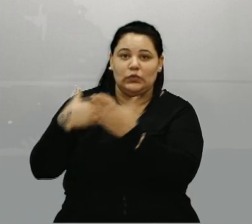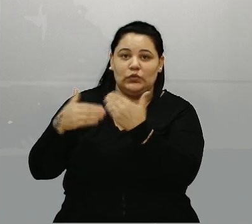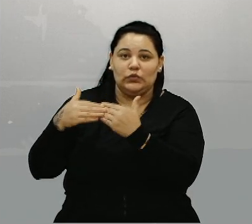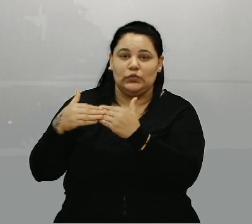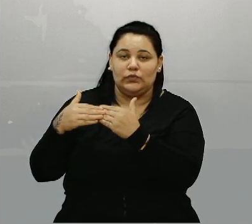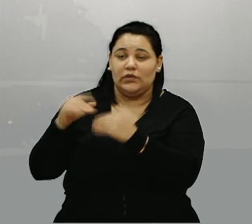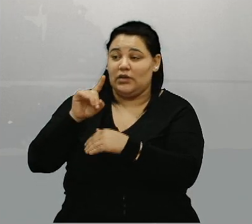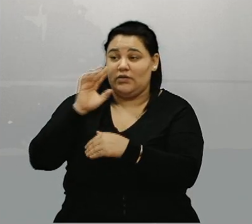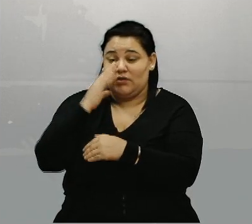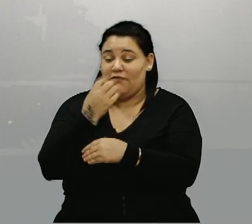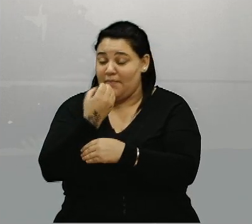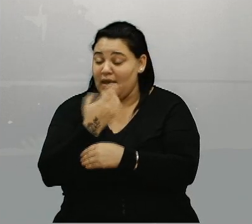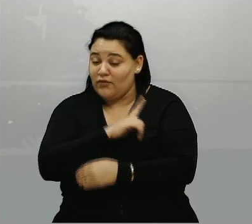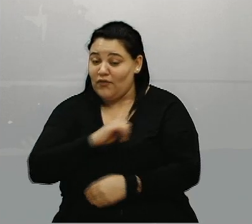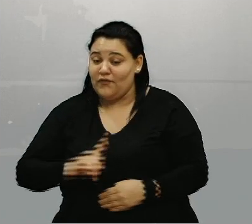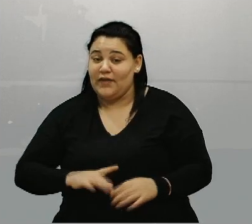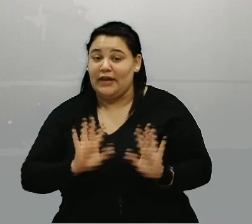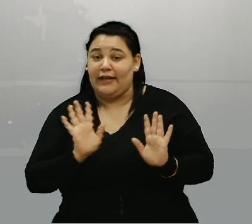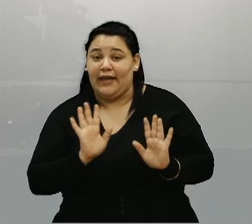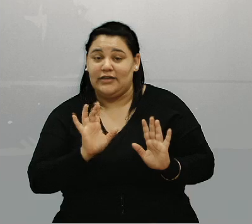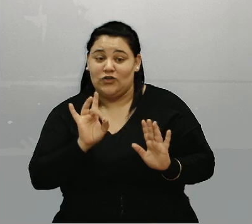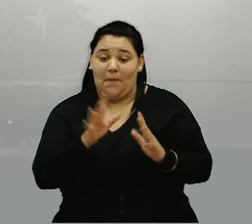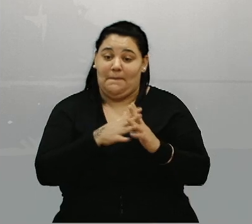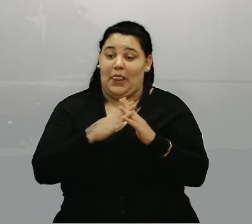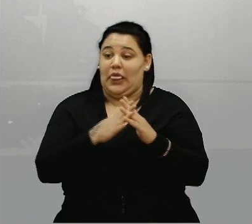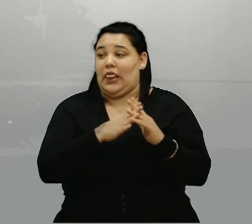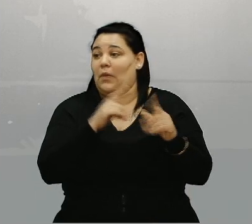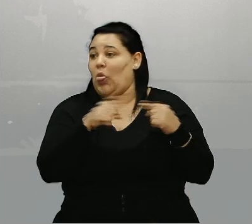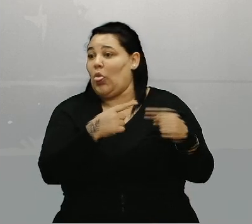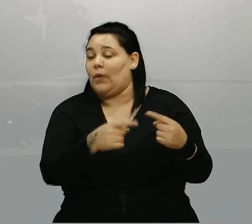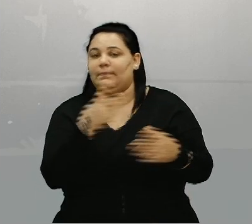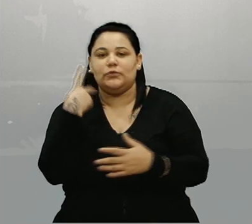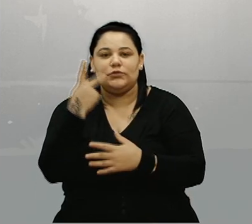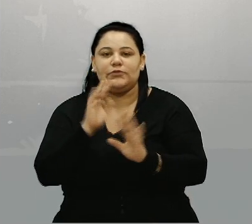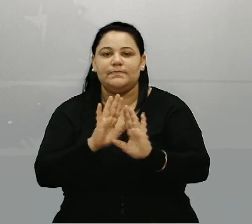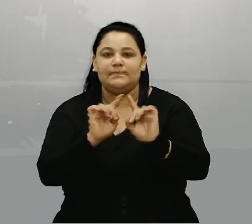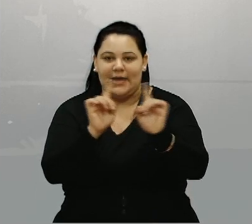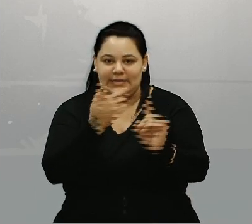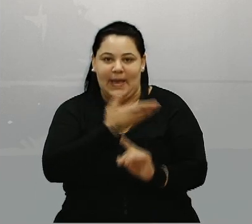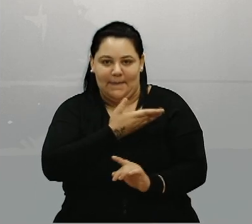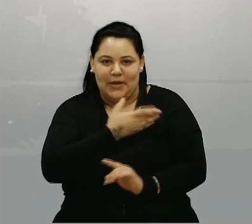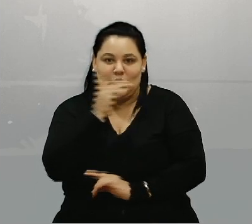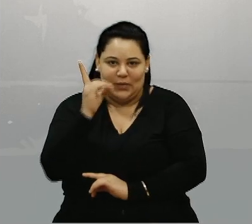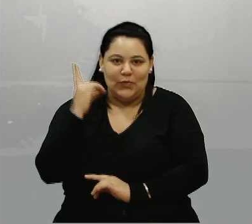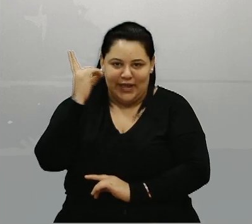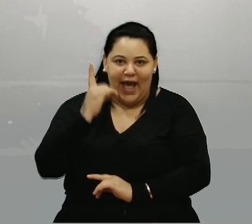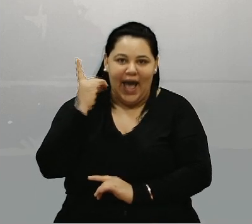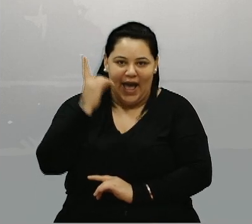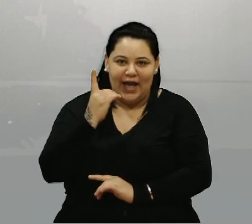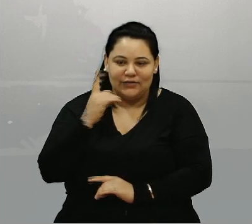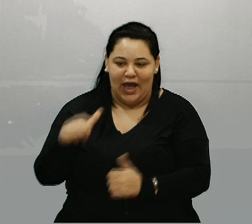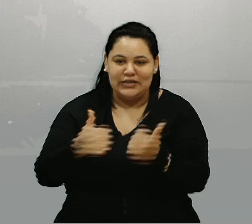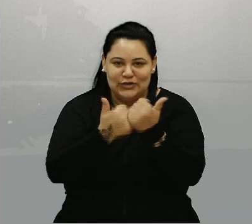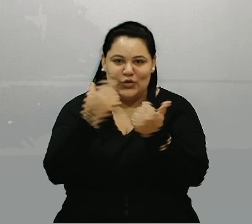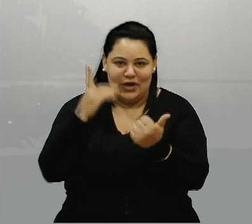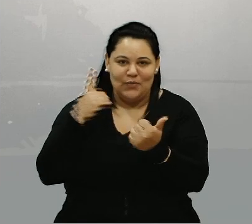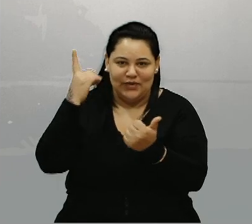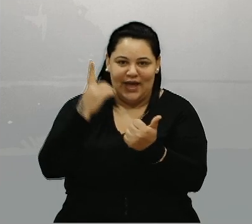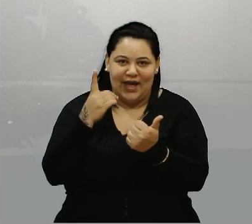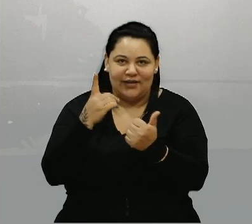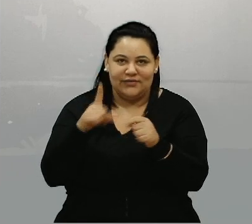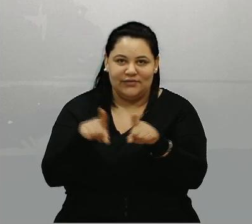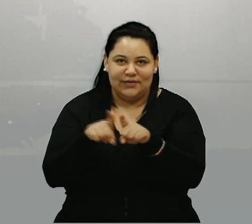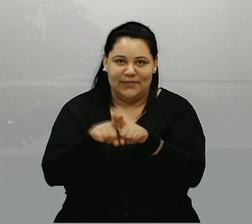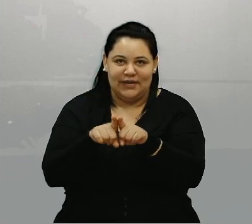muito bem as coisas do governo, né? Só se atrapalha nas articulações políticas. Mas se fosse amigo do deputado, assessor do deputado esse,